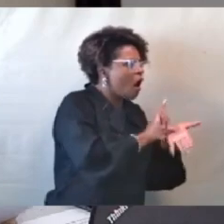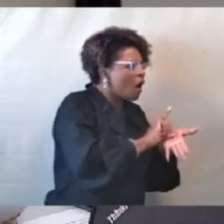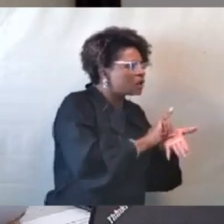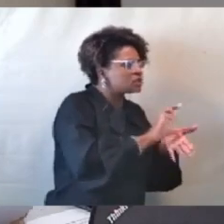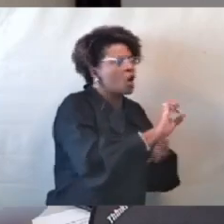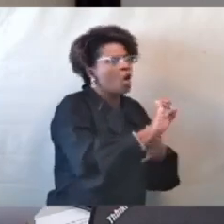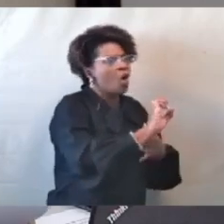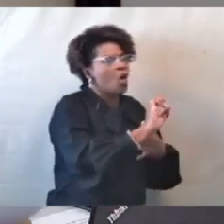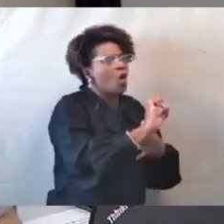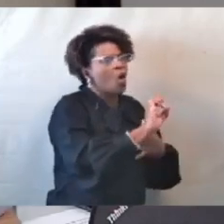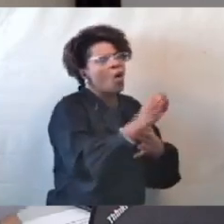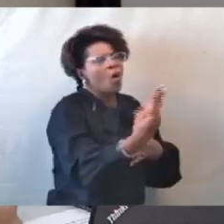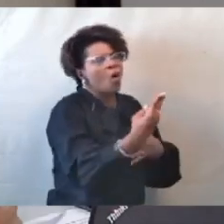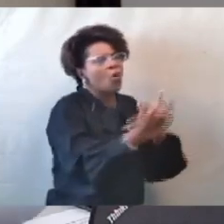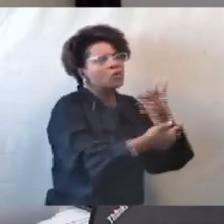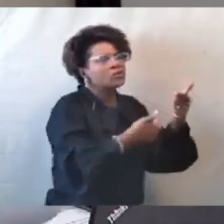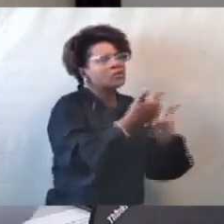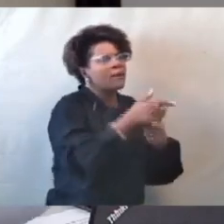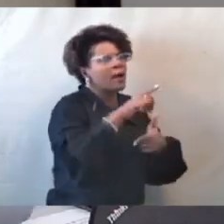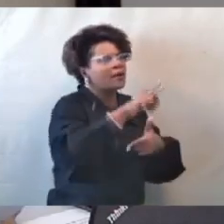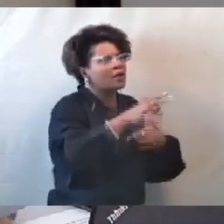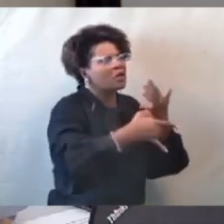milhões não valeram para nada?